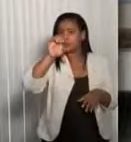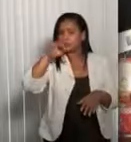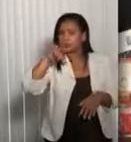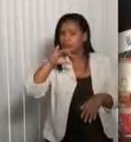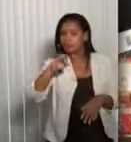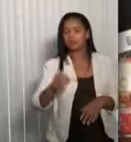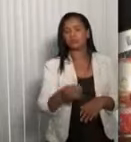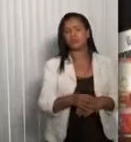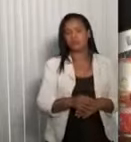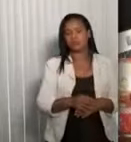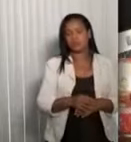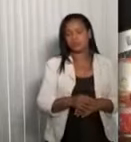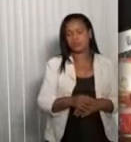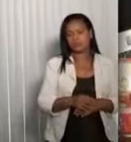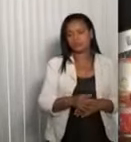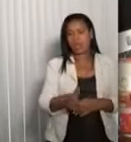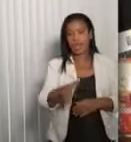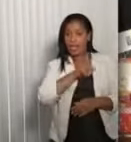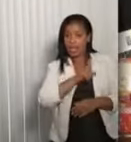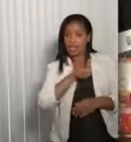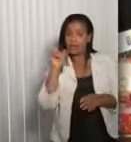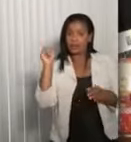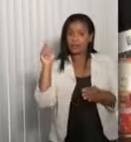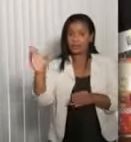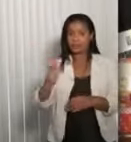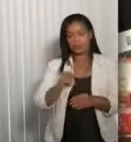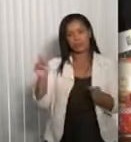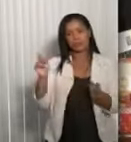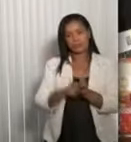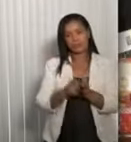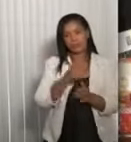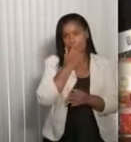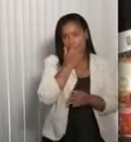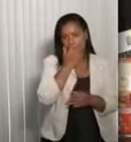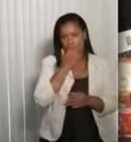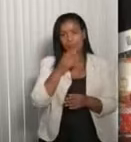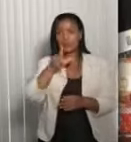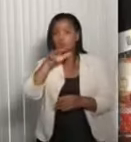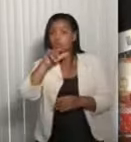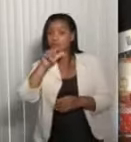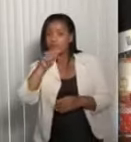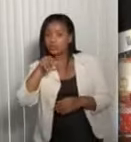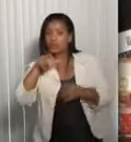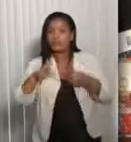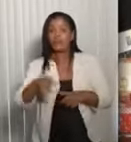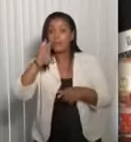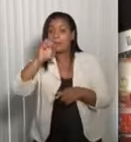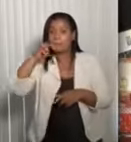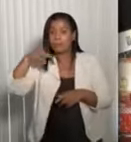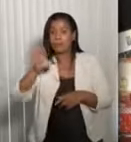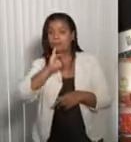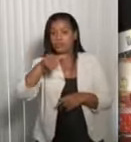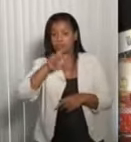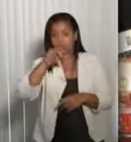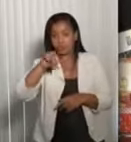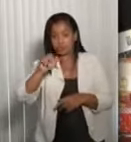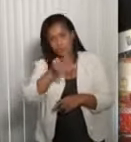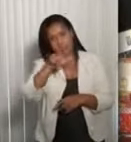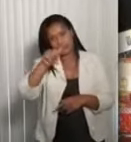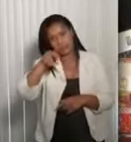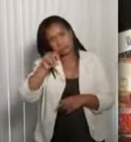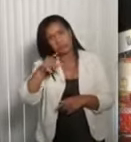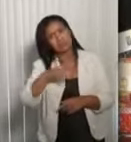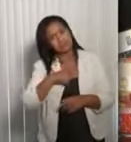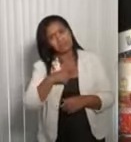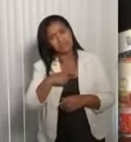Antônimo, antes de você, deixa eu responder uma pergunta de Luciano, lá de Bom Jesus da Lapa, sobre o aeroporto. Tem alguma